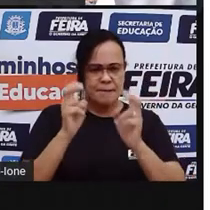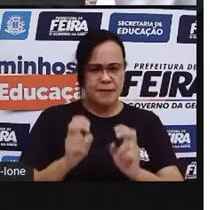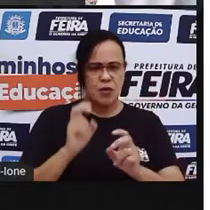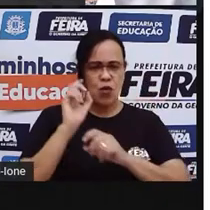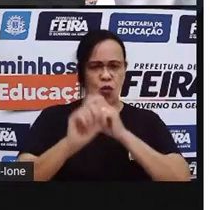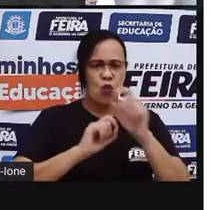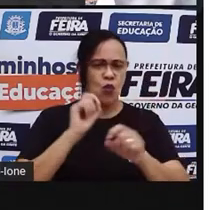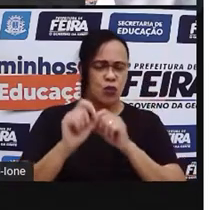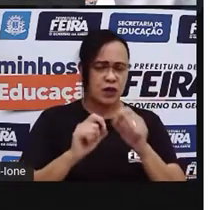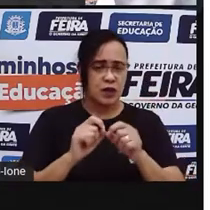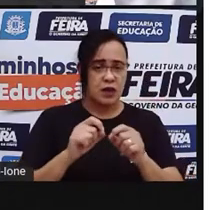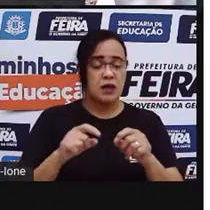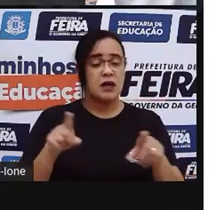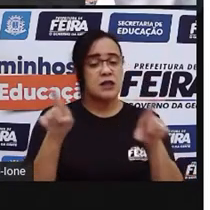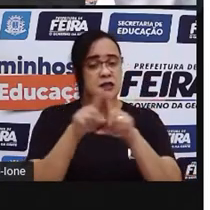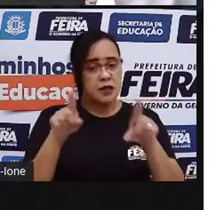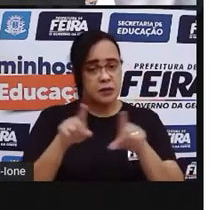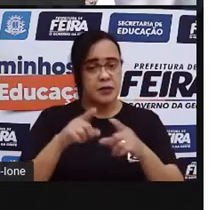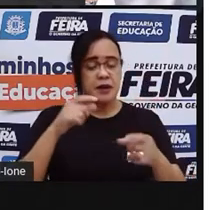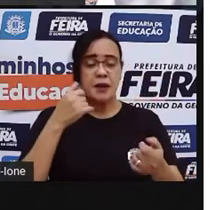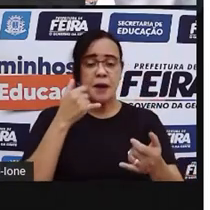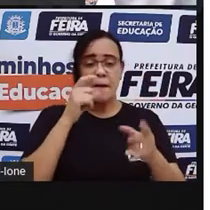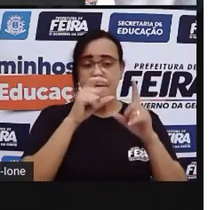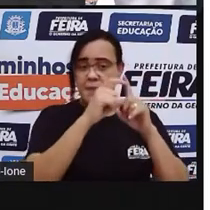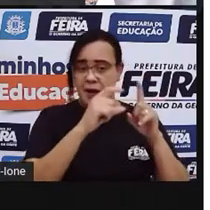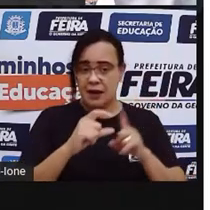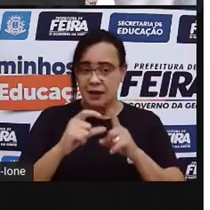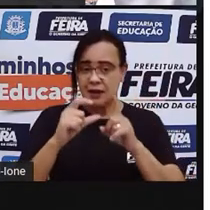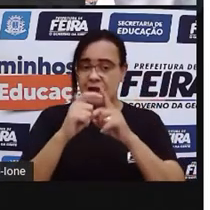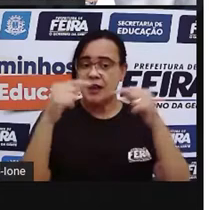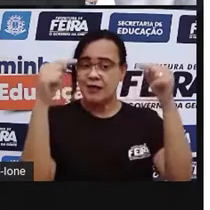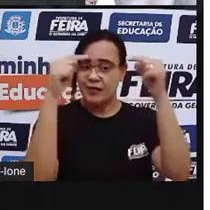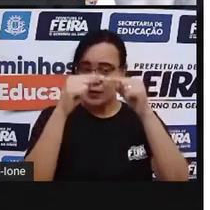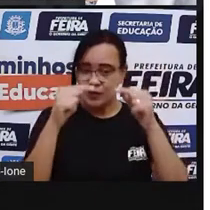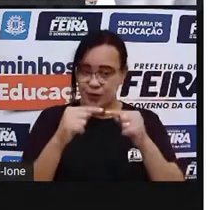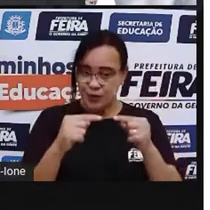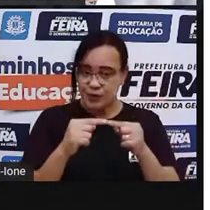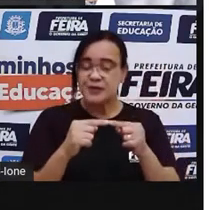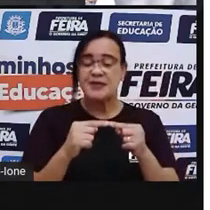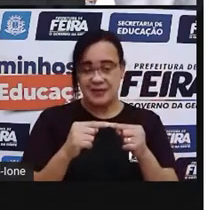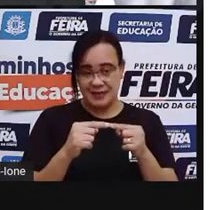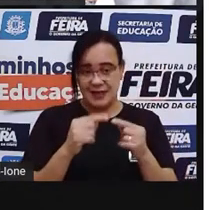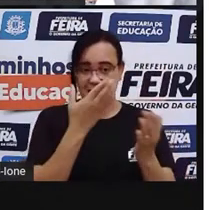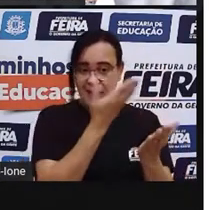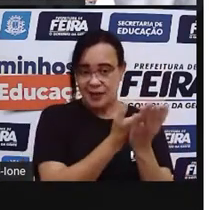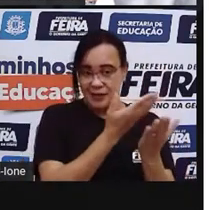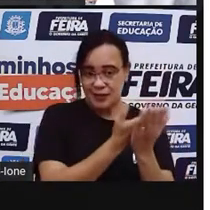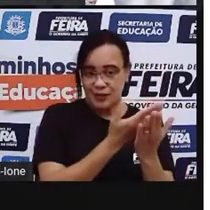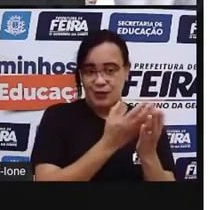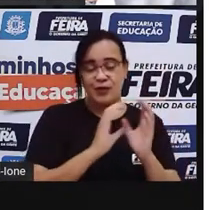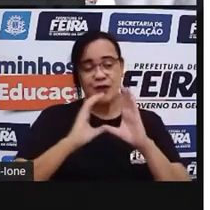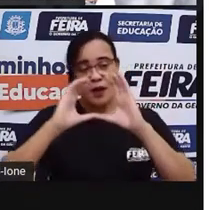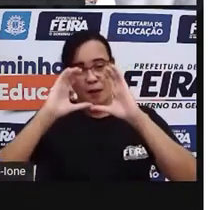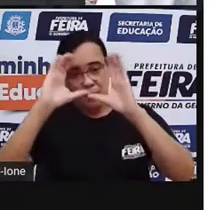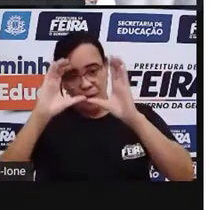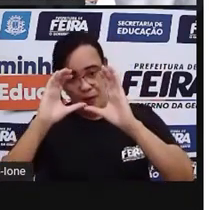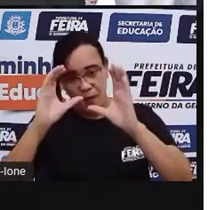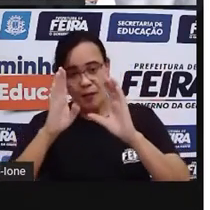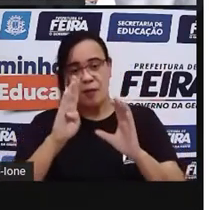tem rima, Escola está rimando com qual palavra? Com bola, né?